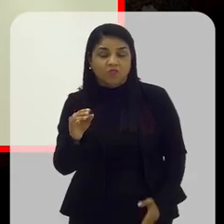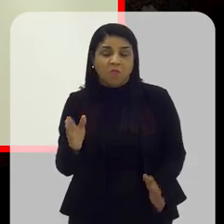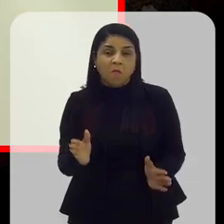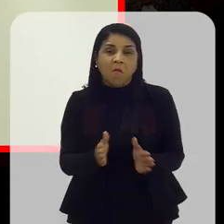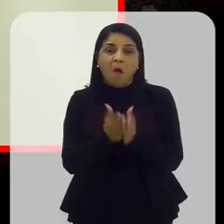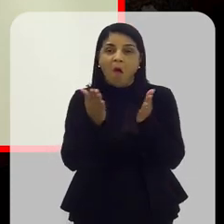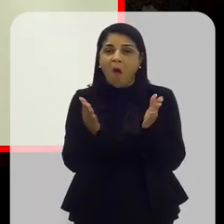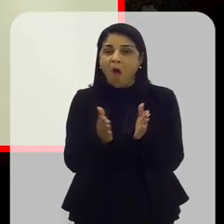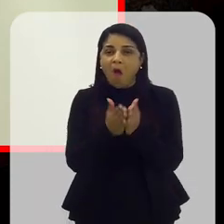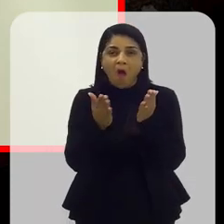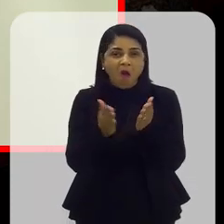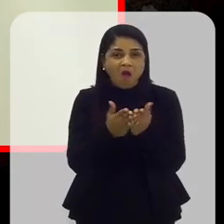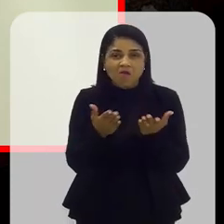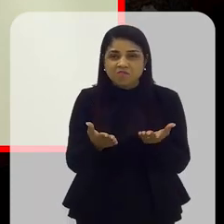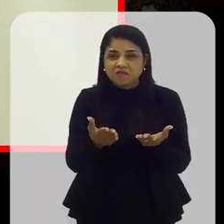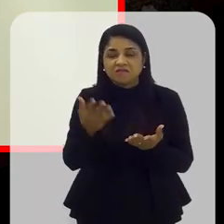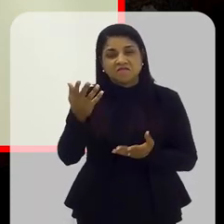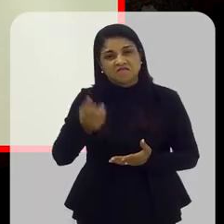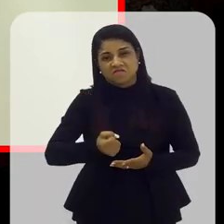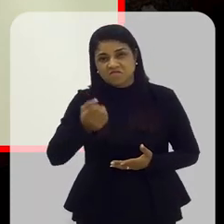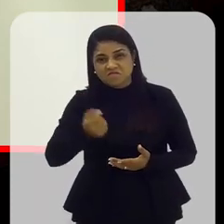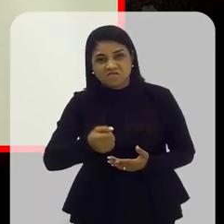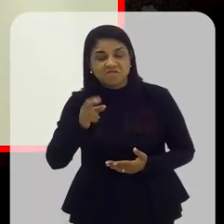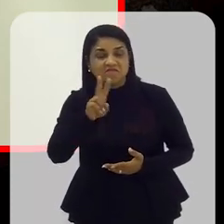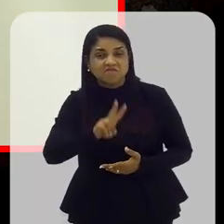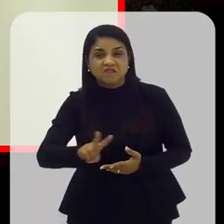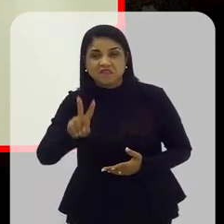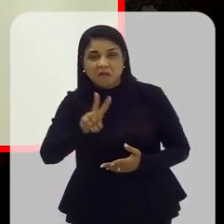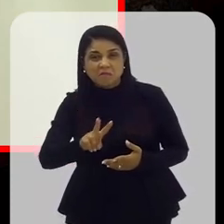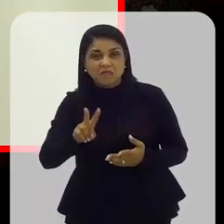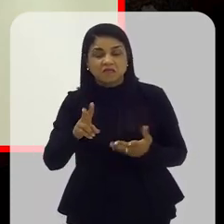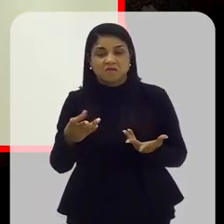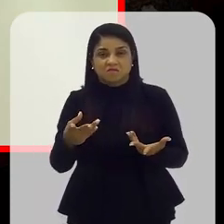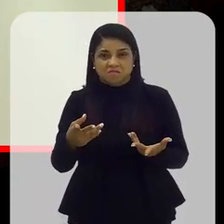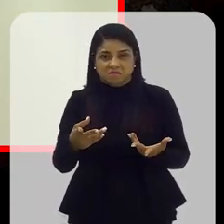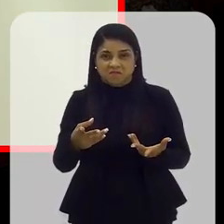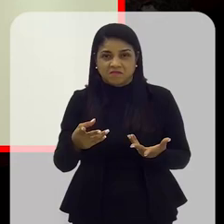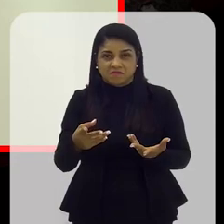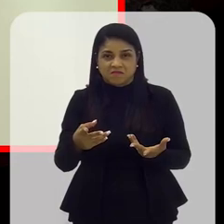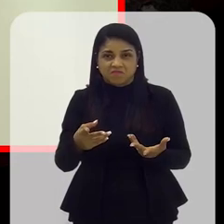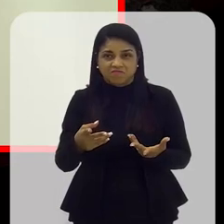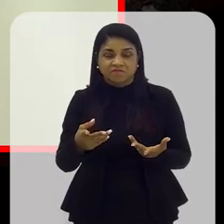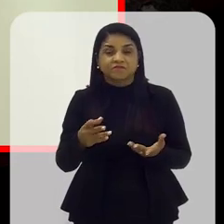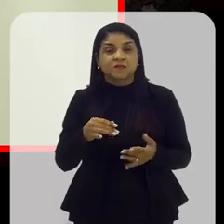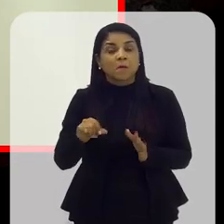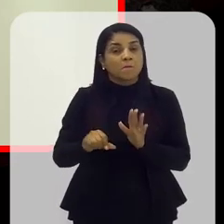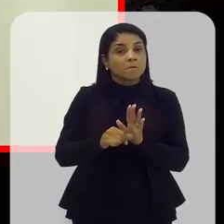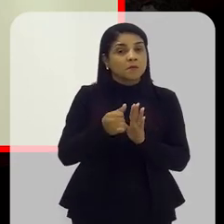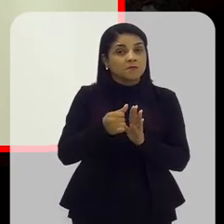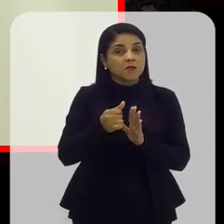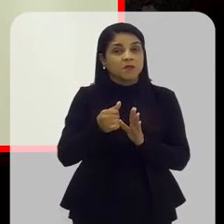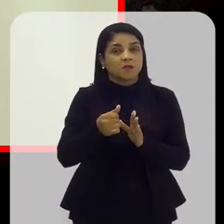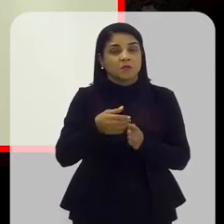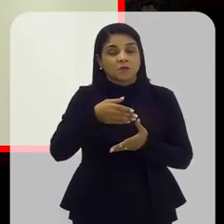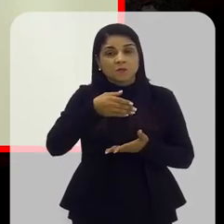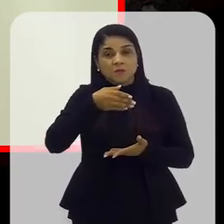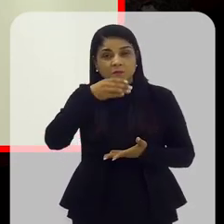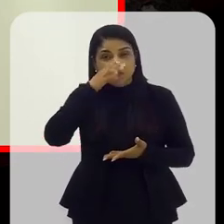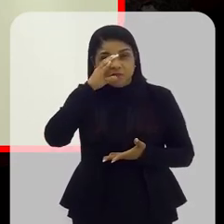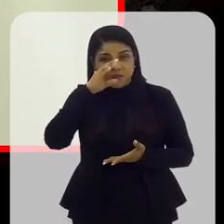cálcio, não vai fornecer proteína que vai ser responsável pela imunidade dessa criança, Então, primeira coisa,